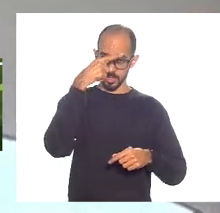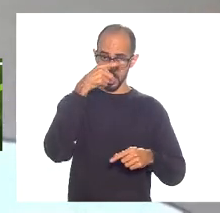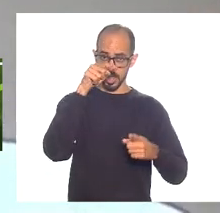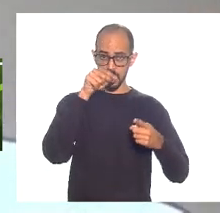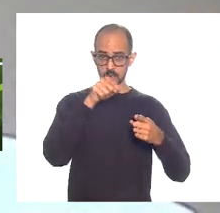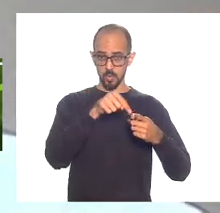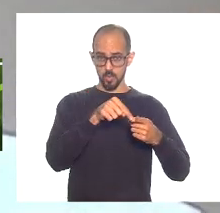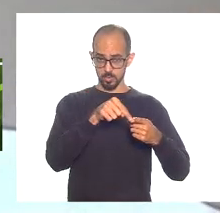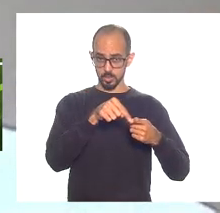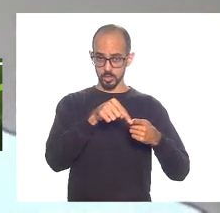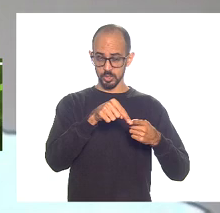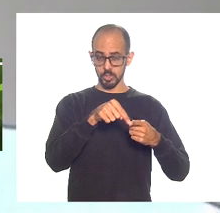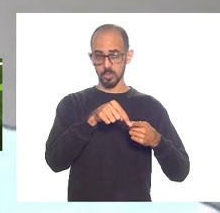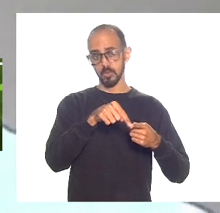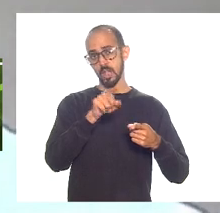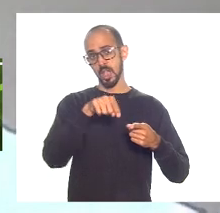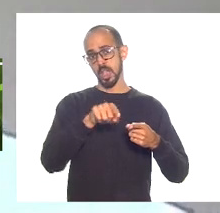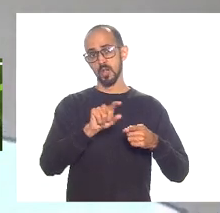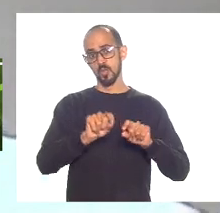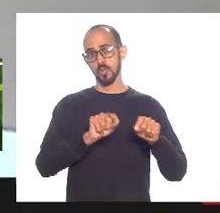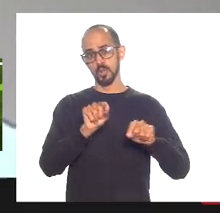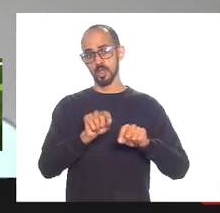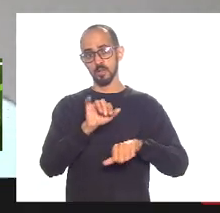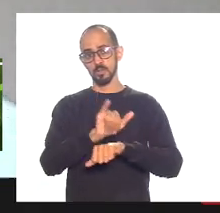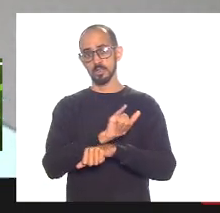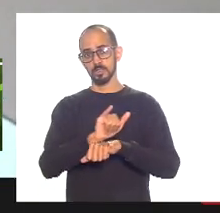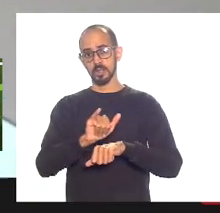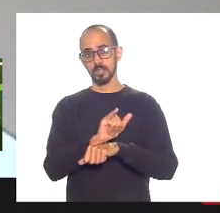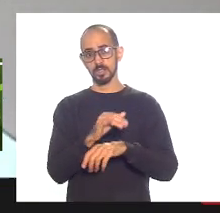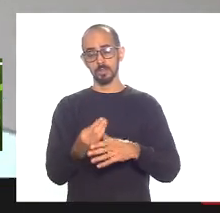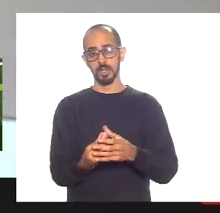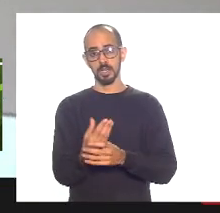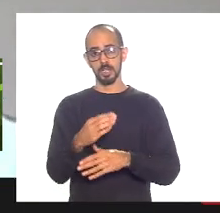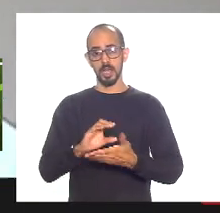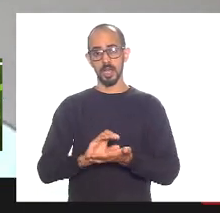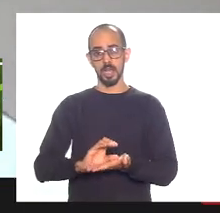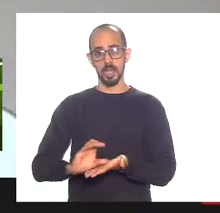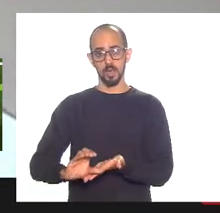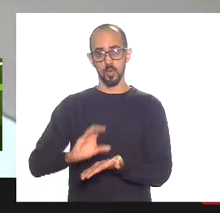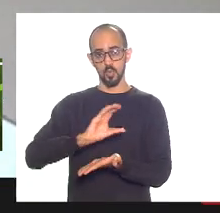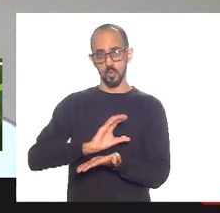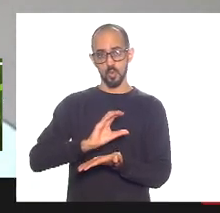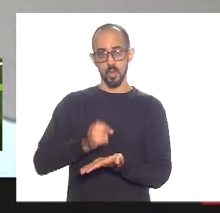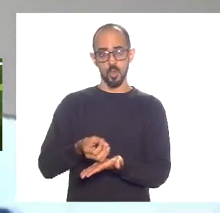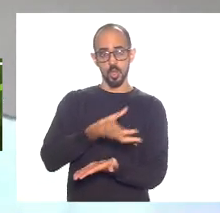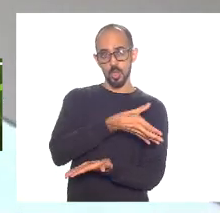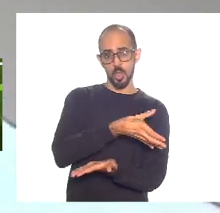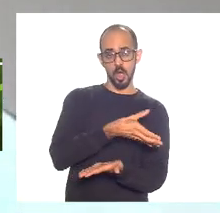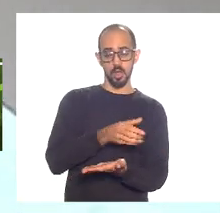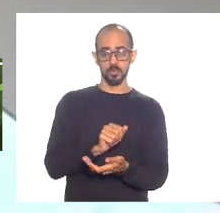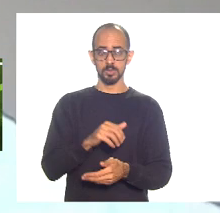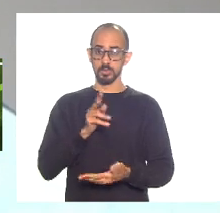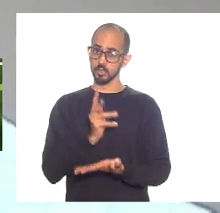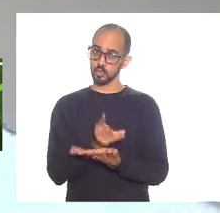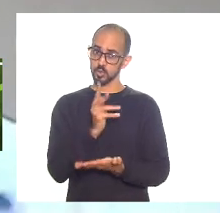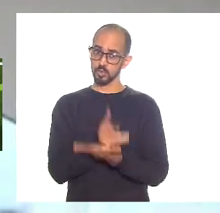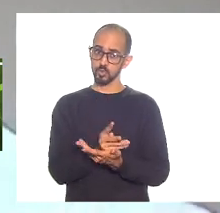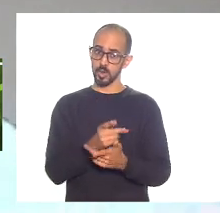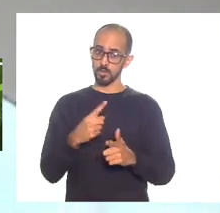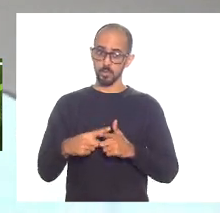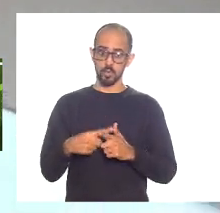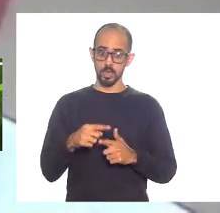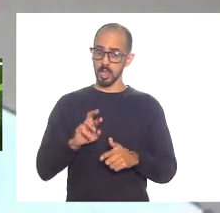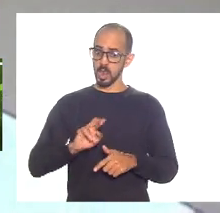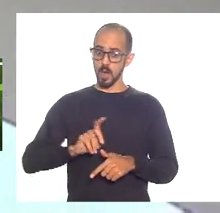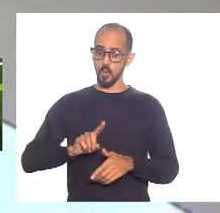é uma estratégia para produzir receitas novas receitas novas duradouras que o nosso problema principal da crise não